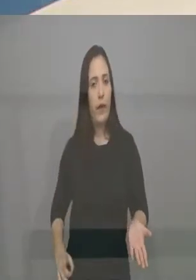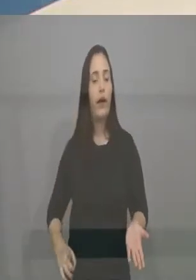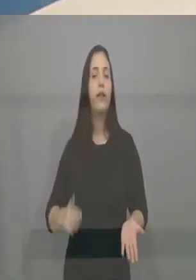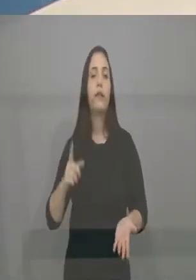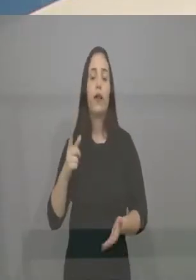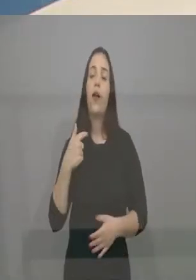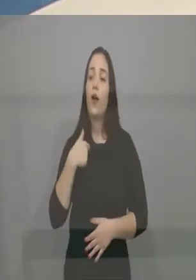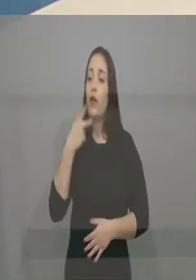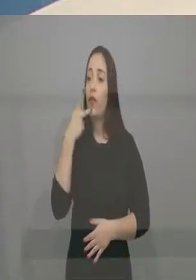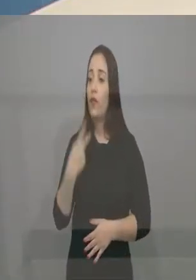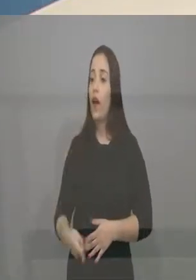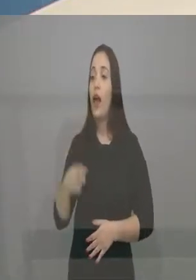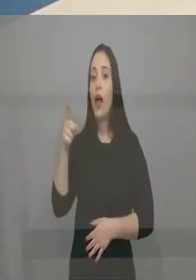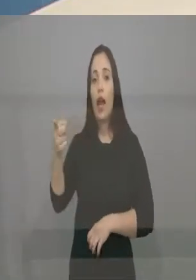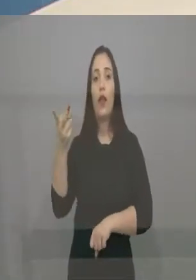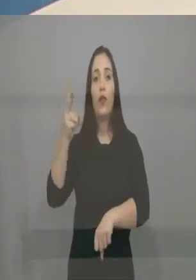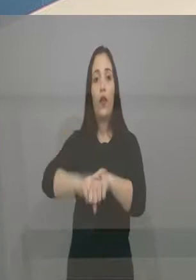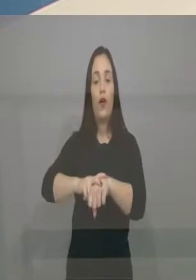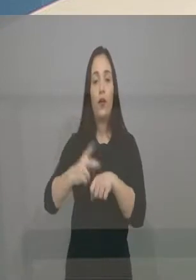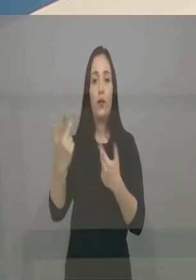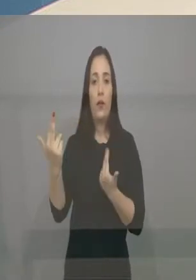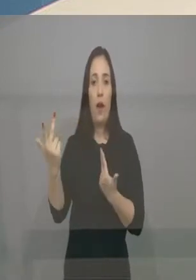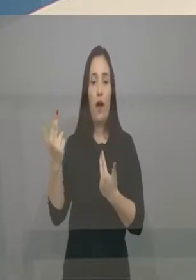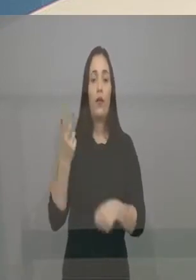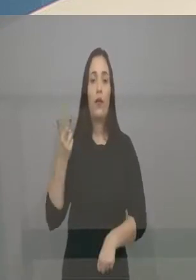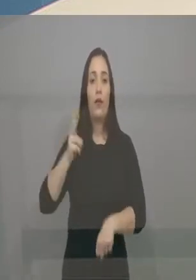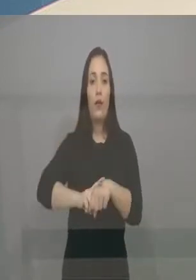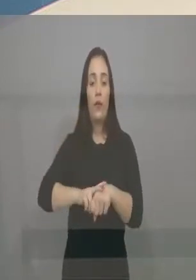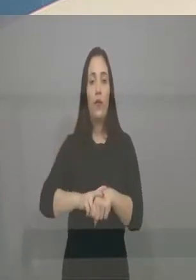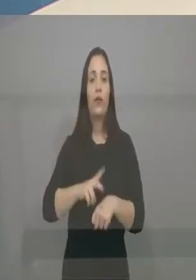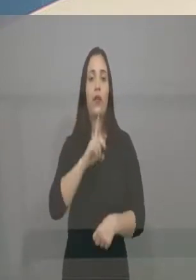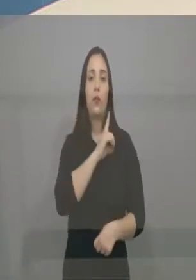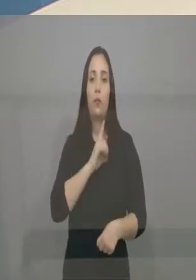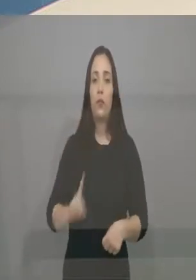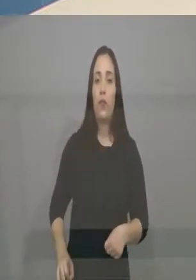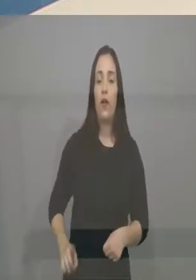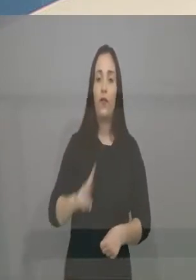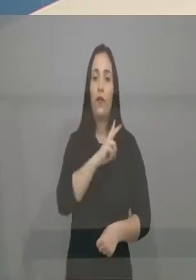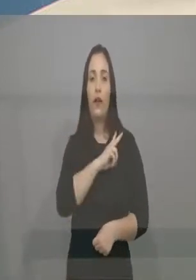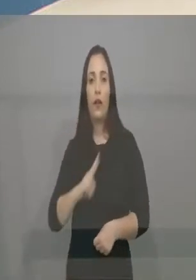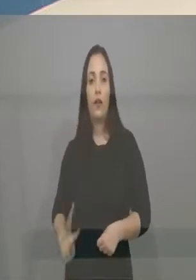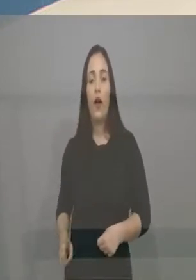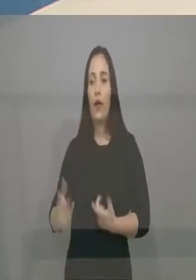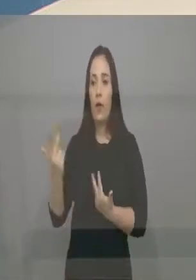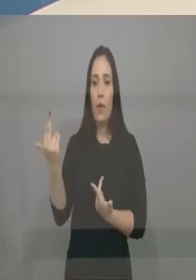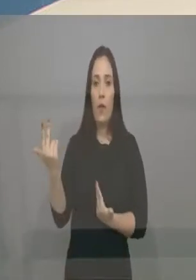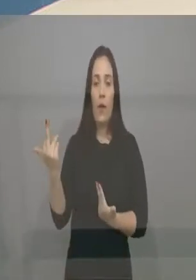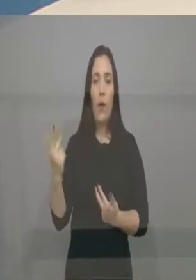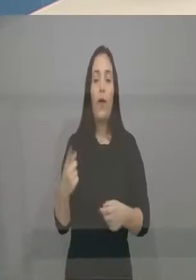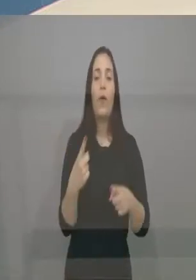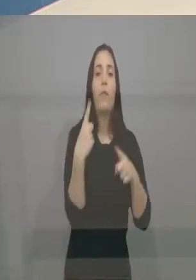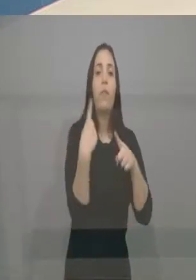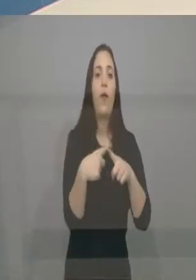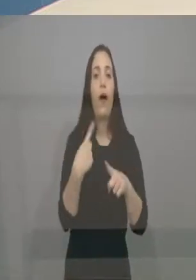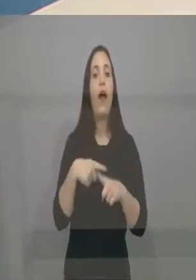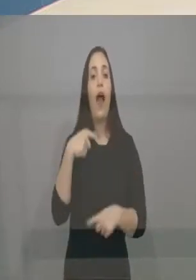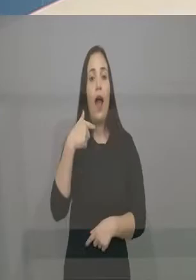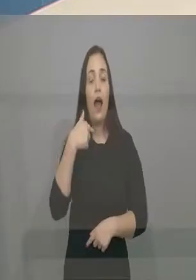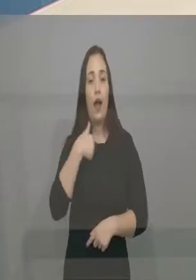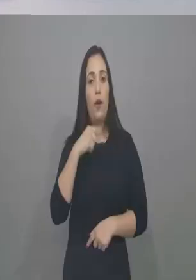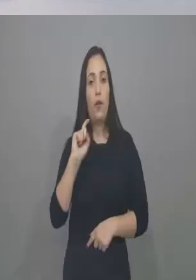disse para ele que ele é o deputado vereador e eu sou o vereador do deputado, porque ele já passou